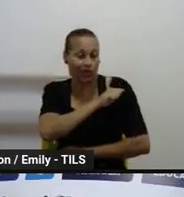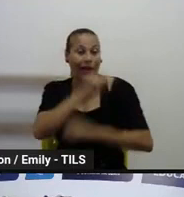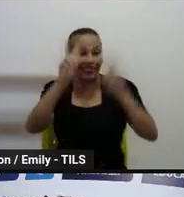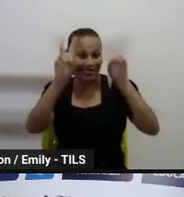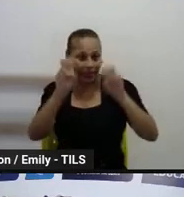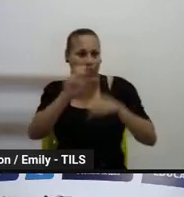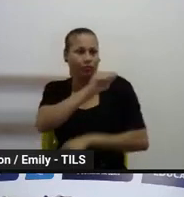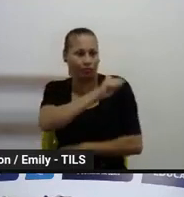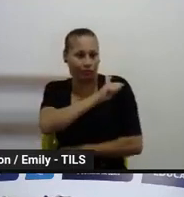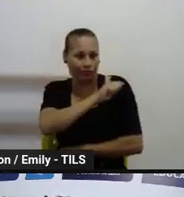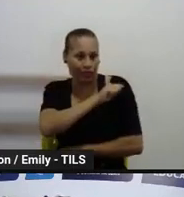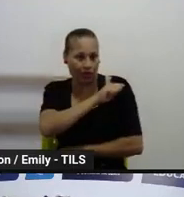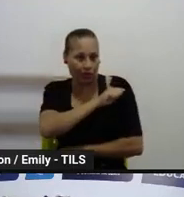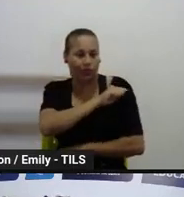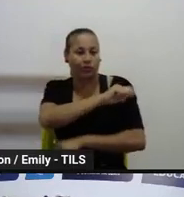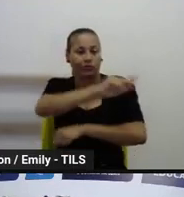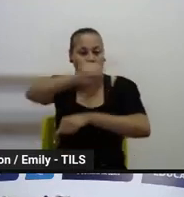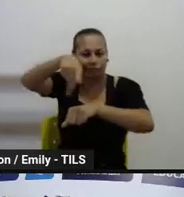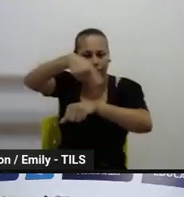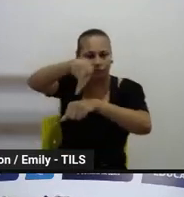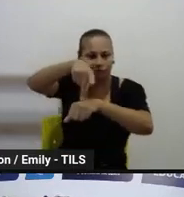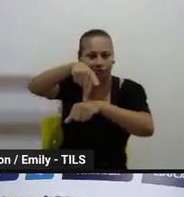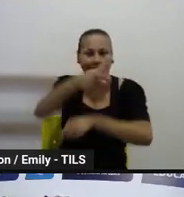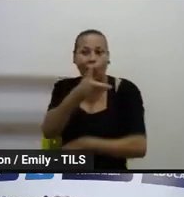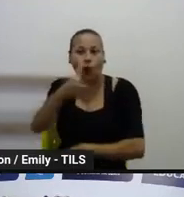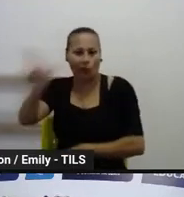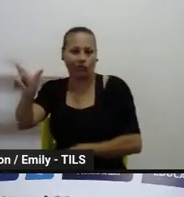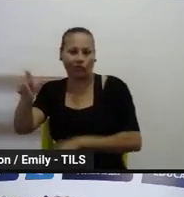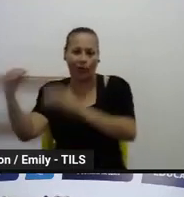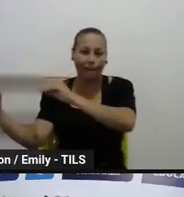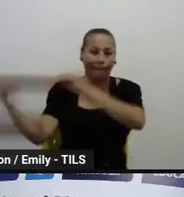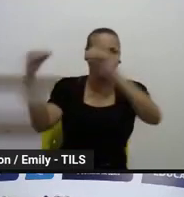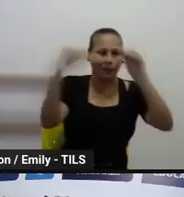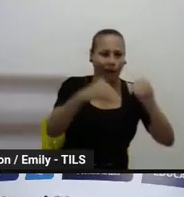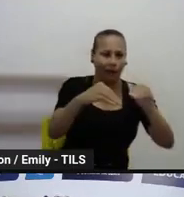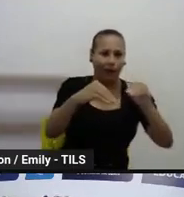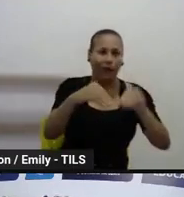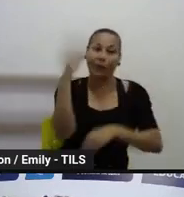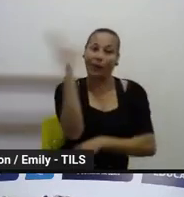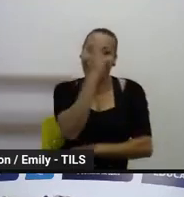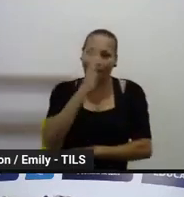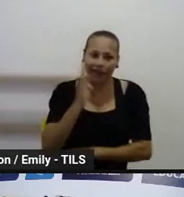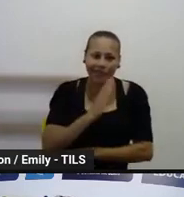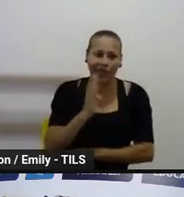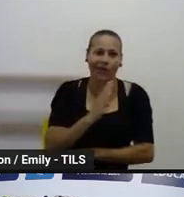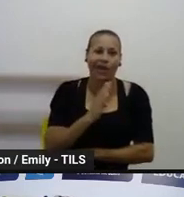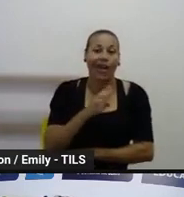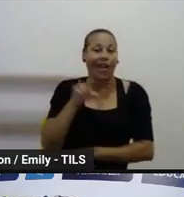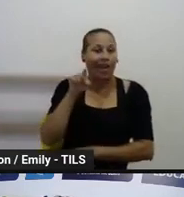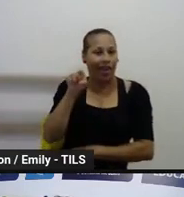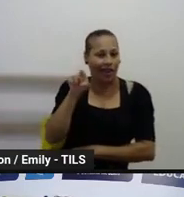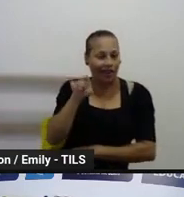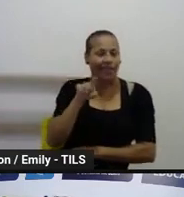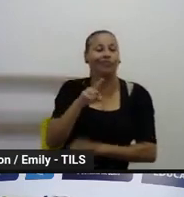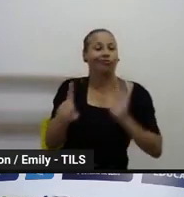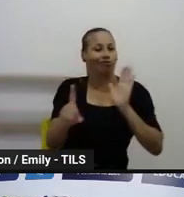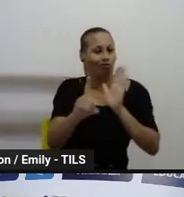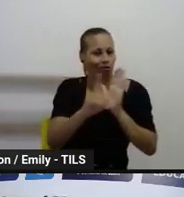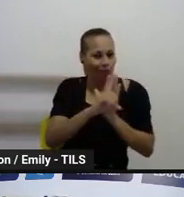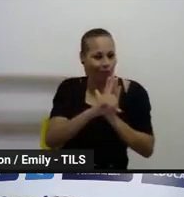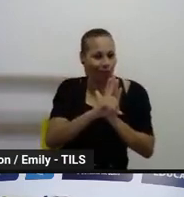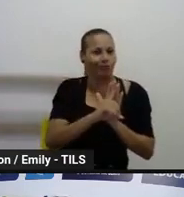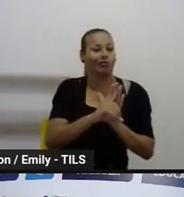migrantes internacionais, mas é no sentido geral. Quando a gente fala da parte da educação, nós nos referimos a